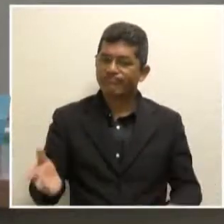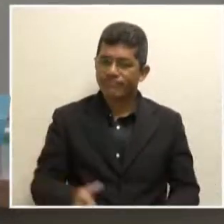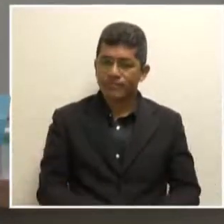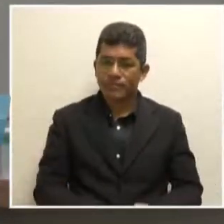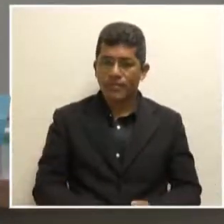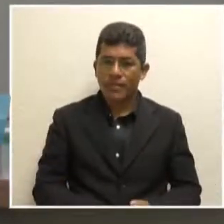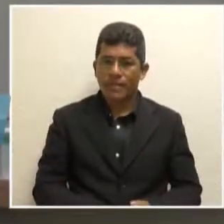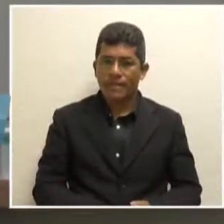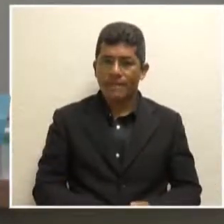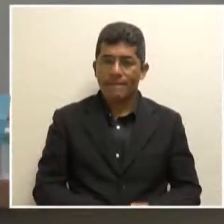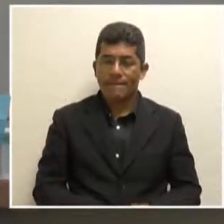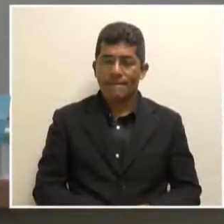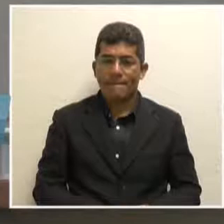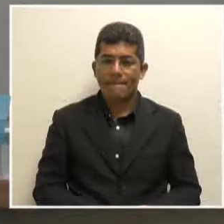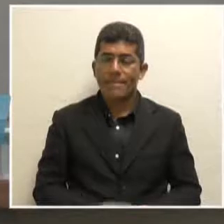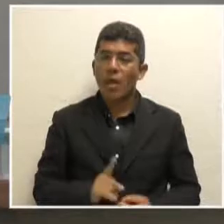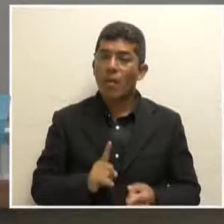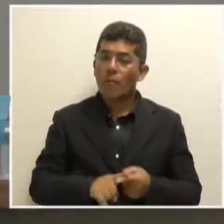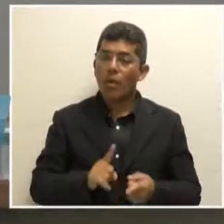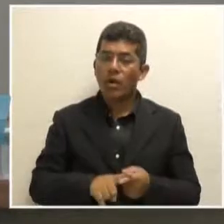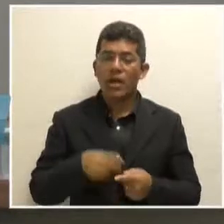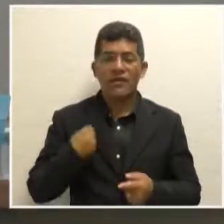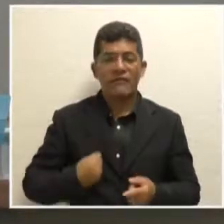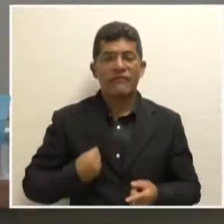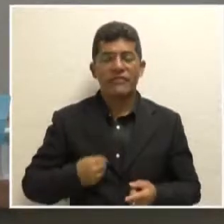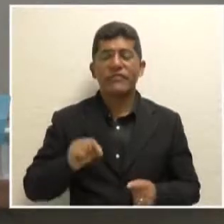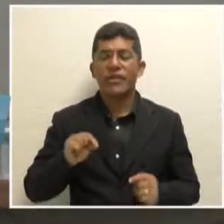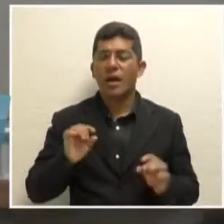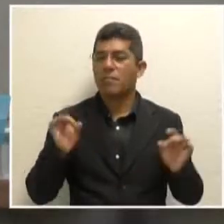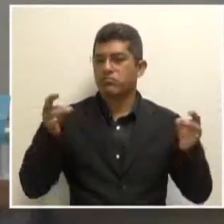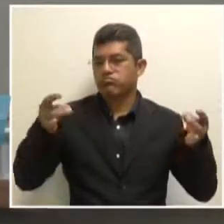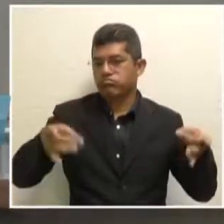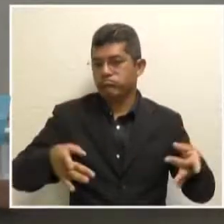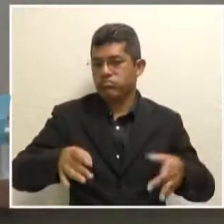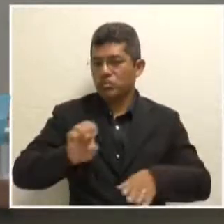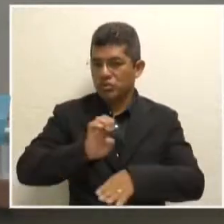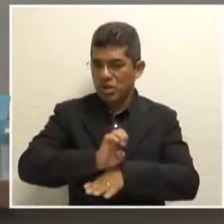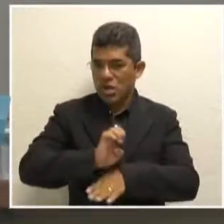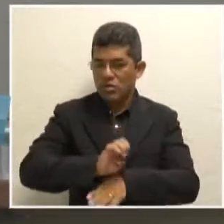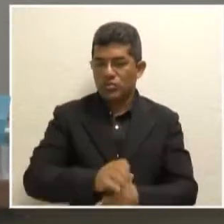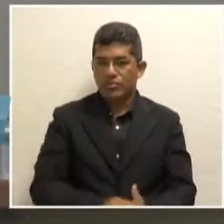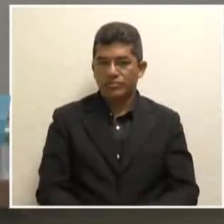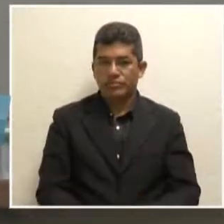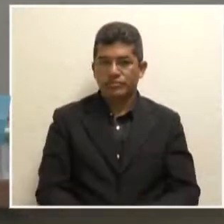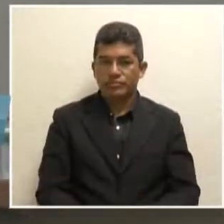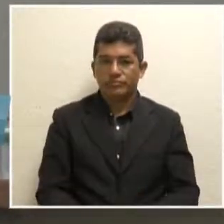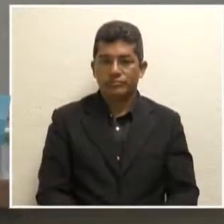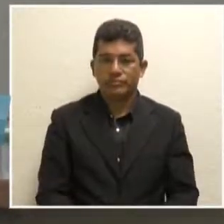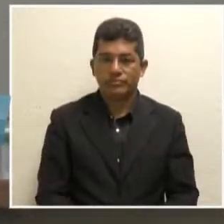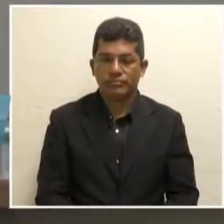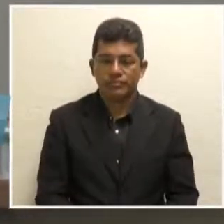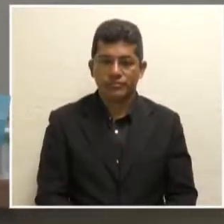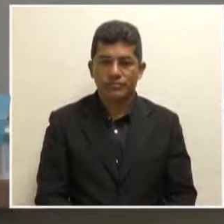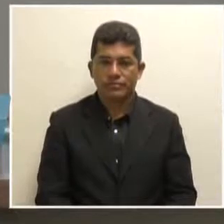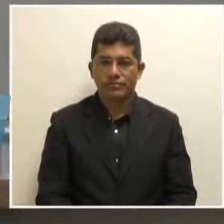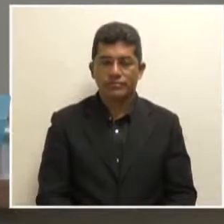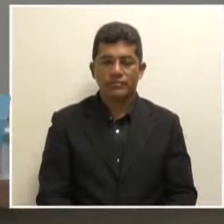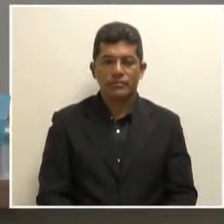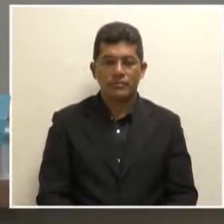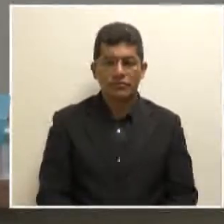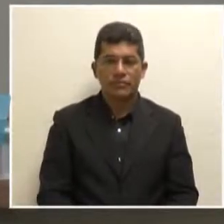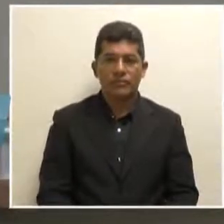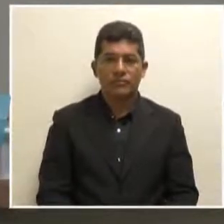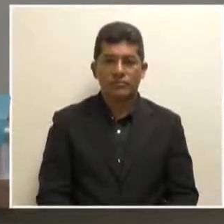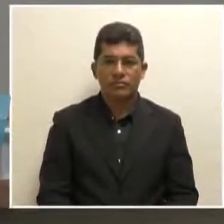Chora porque ele vive no abandono que o Estado dá àquele município. Uma região do